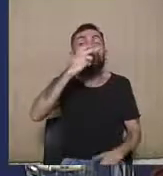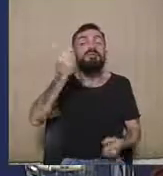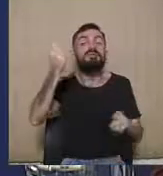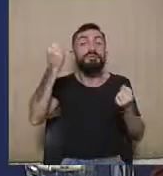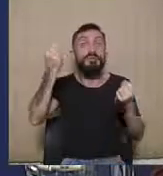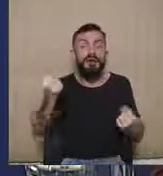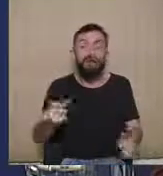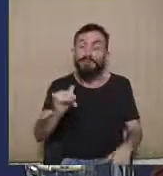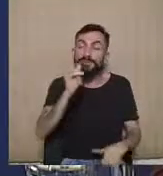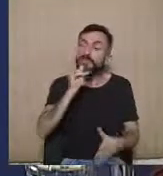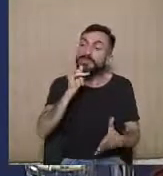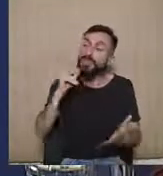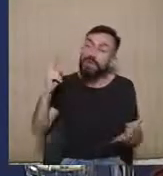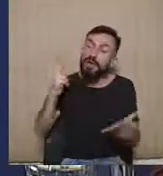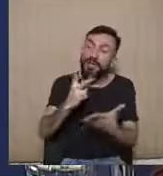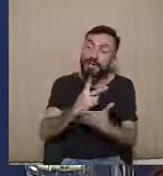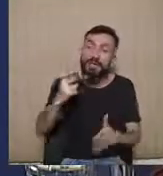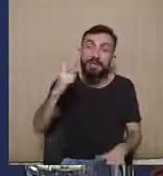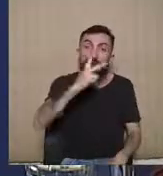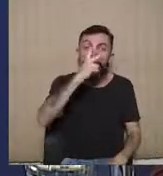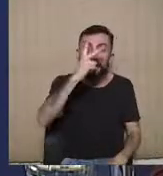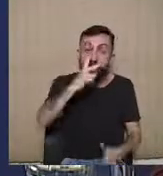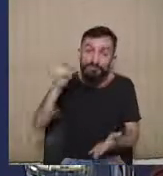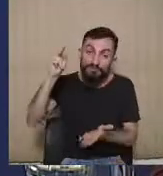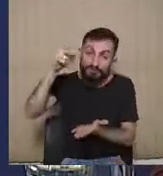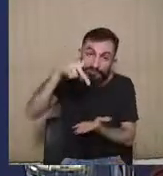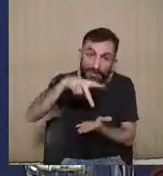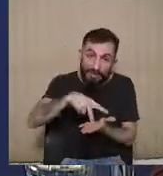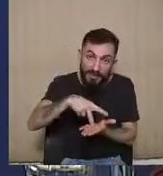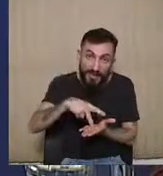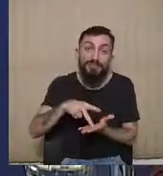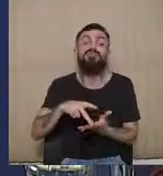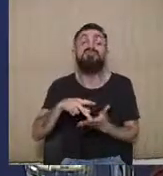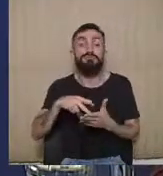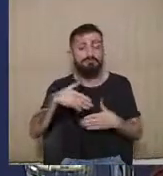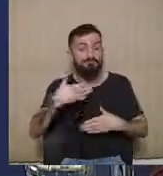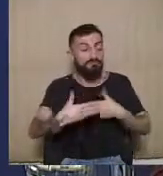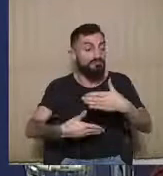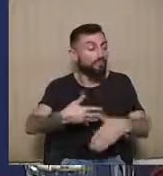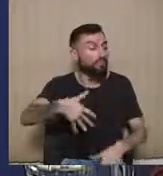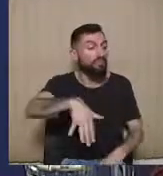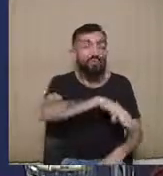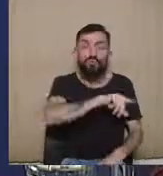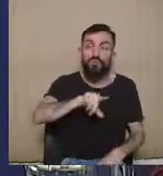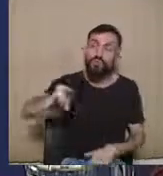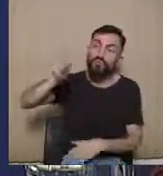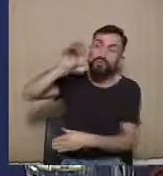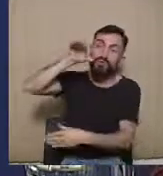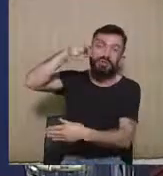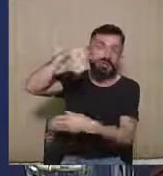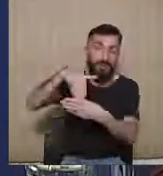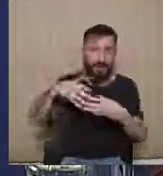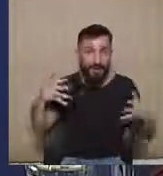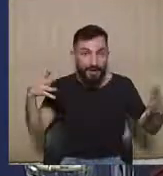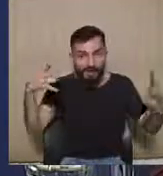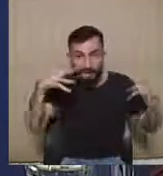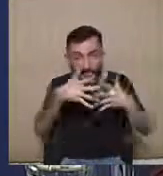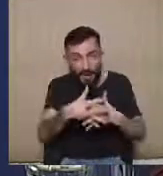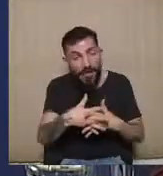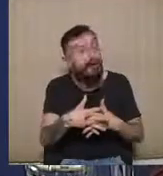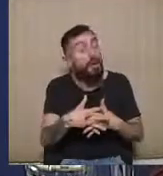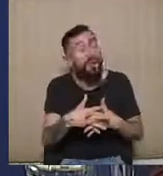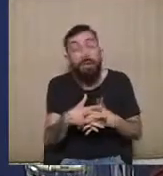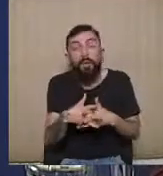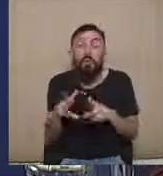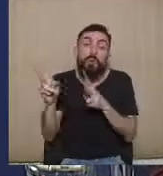aqueles fatos são efetivamente graves a ponto de macular a manifestação de vontade do eleitor ou se não. Em